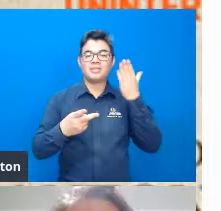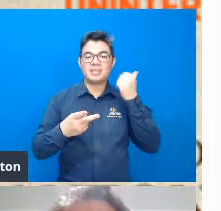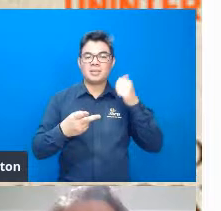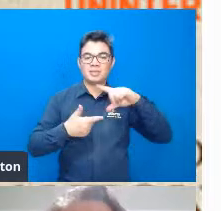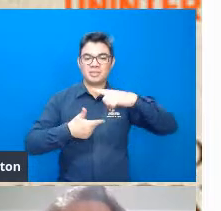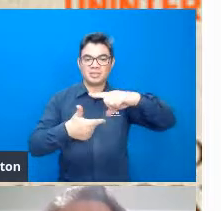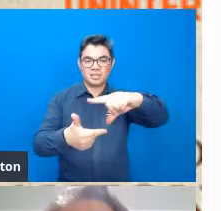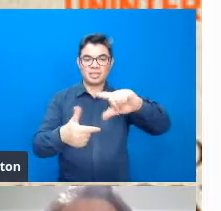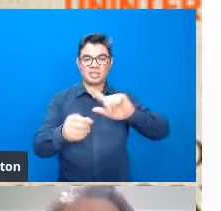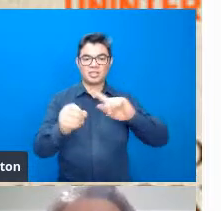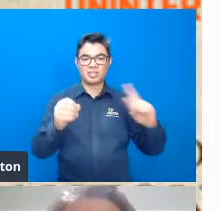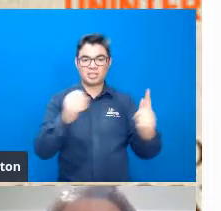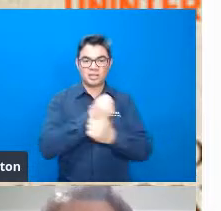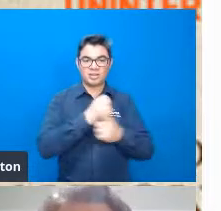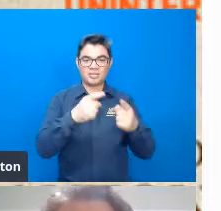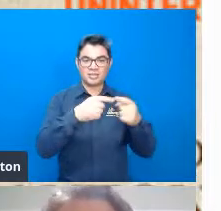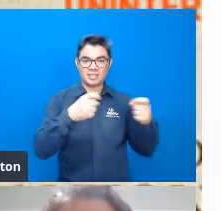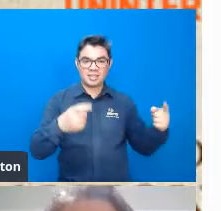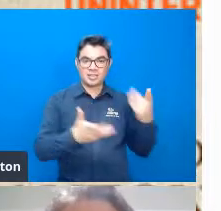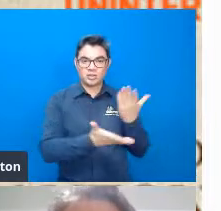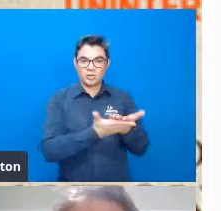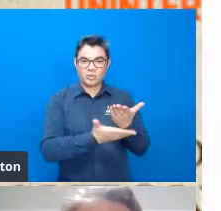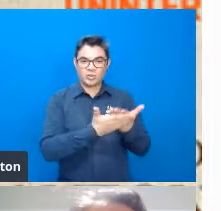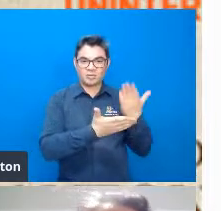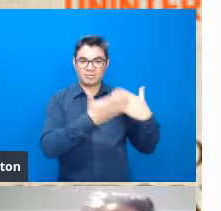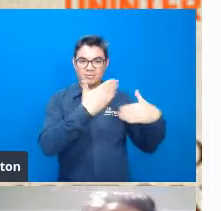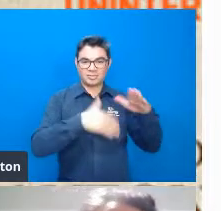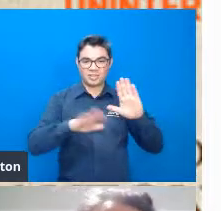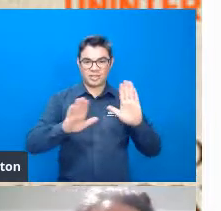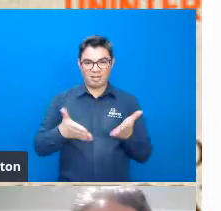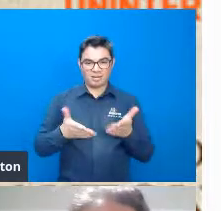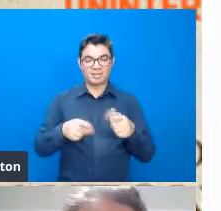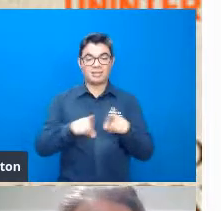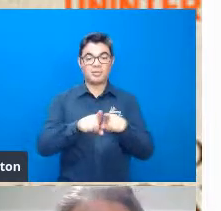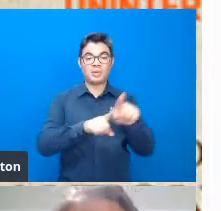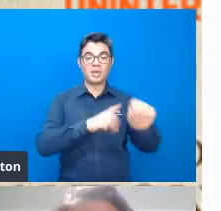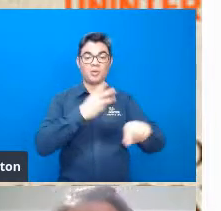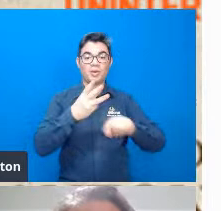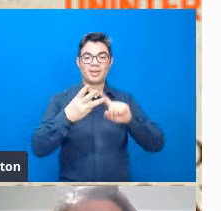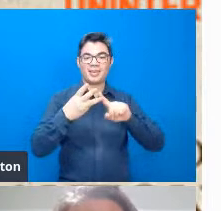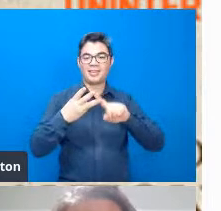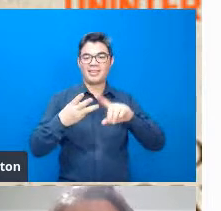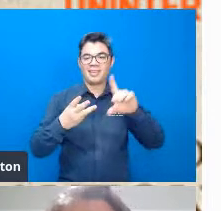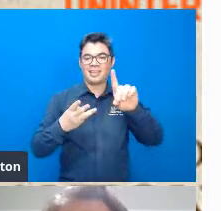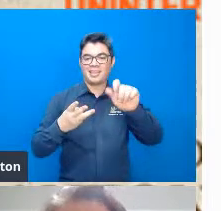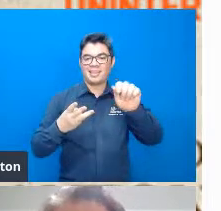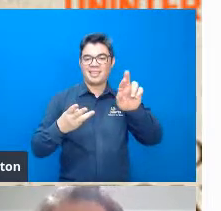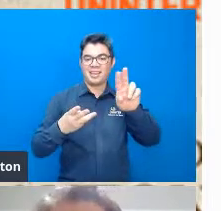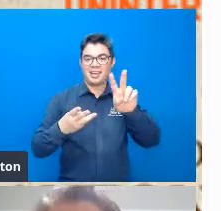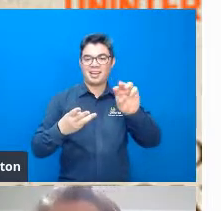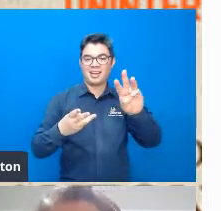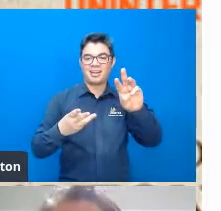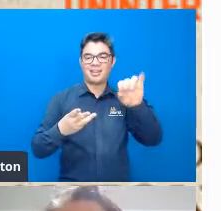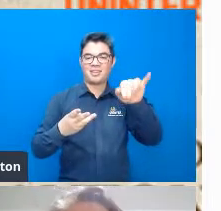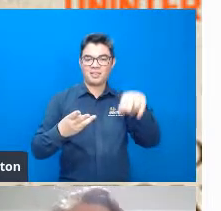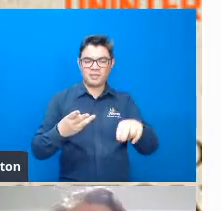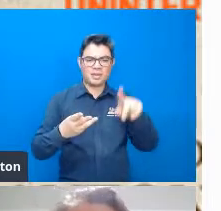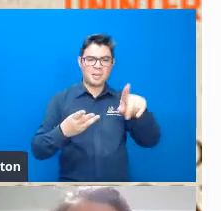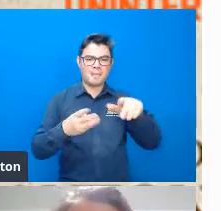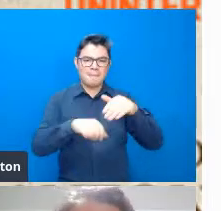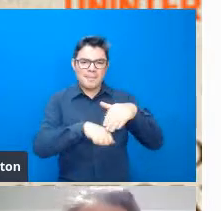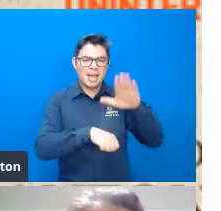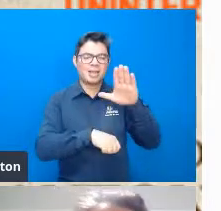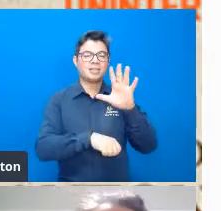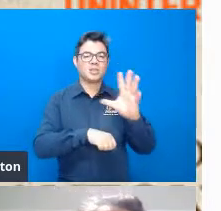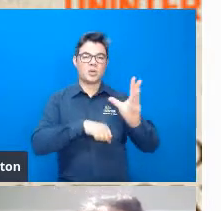da Geosciência abordou o Réquio alguns meses atrás, e que culminou também no Darwin, né? Que é o mais conhecido biólogo